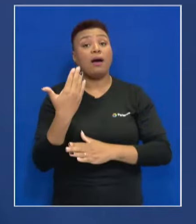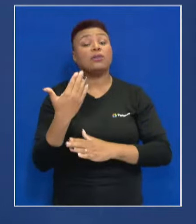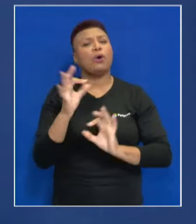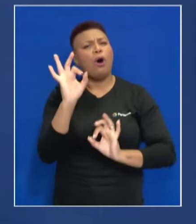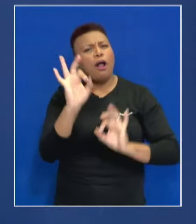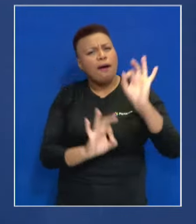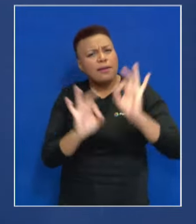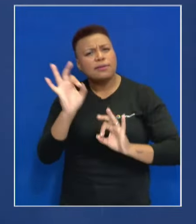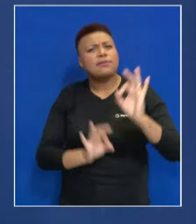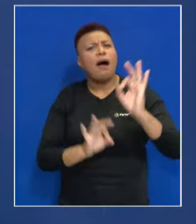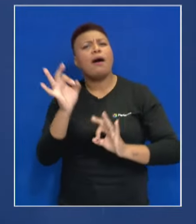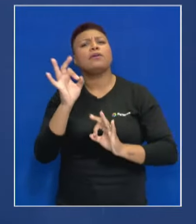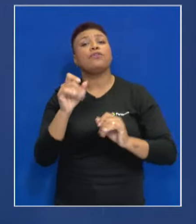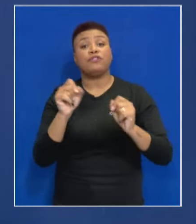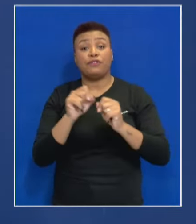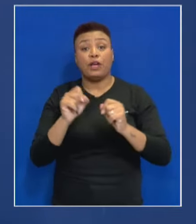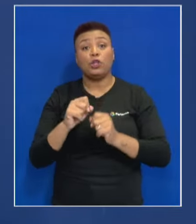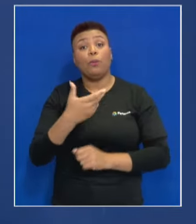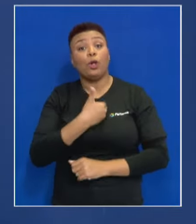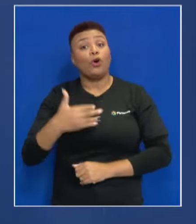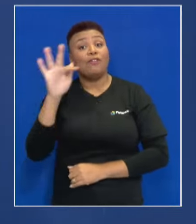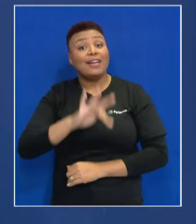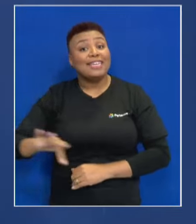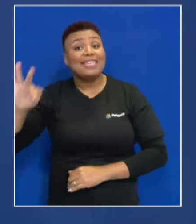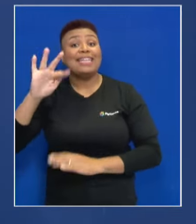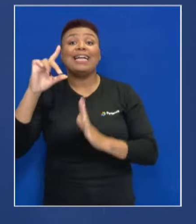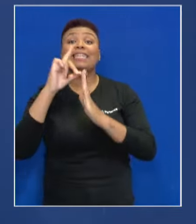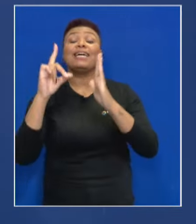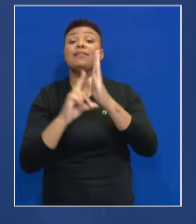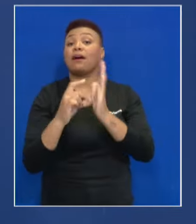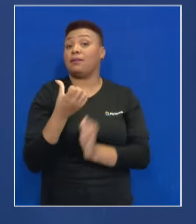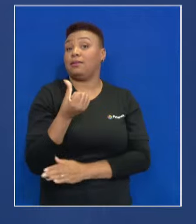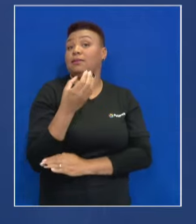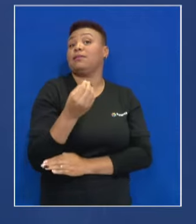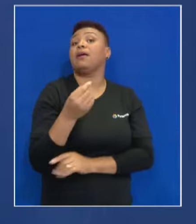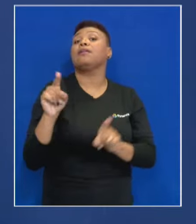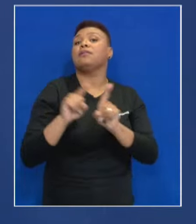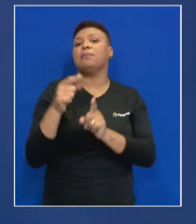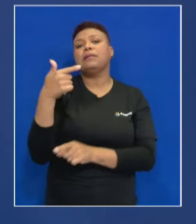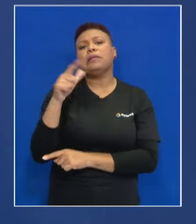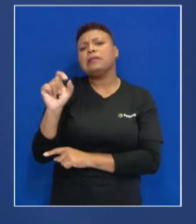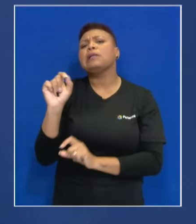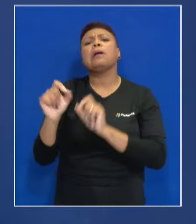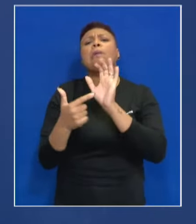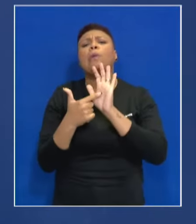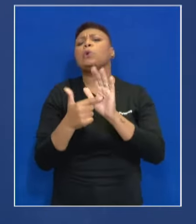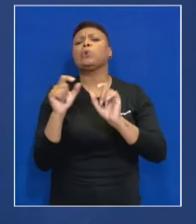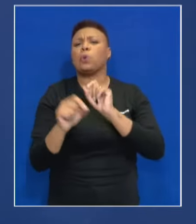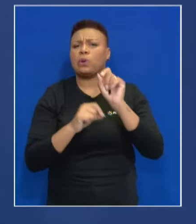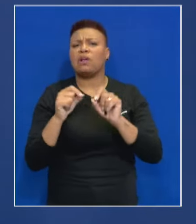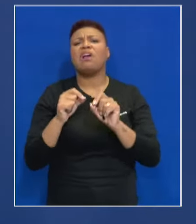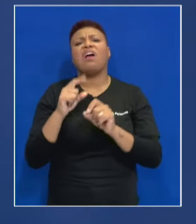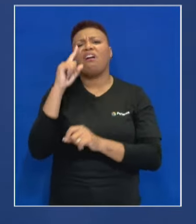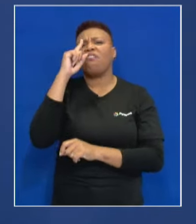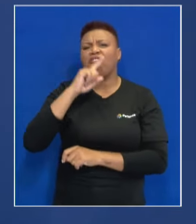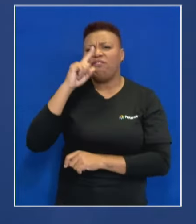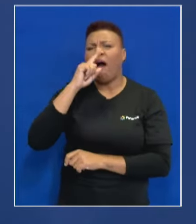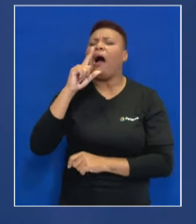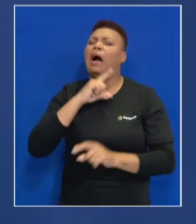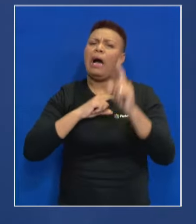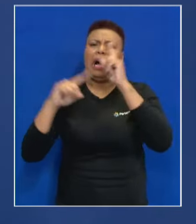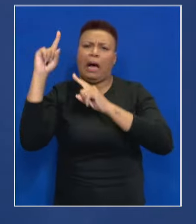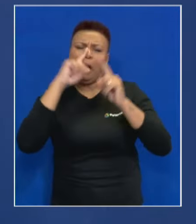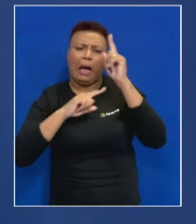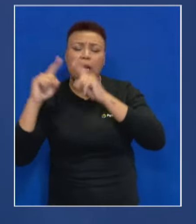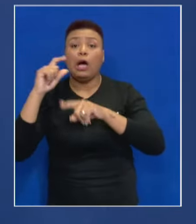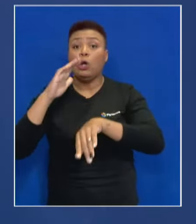elaborado, executado pelo governo federal na década de 60 e 70. E que mostrou muitas falhas no